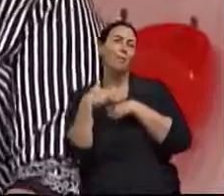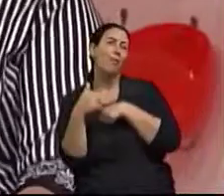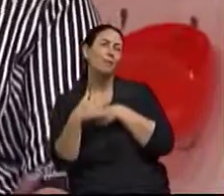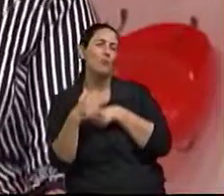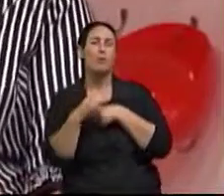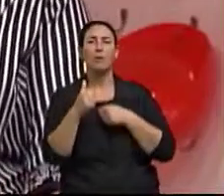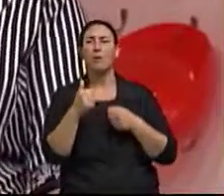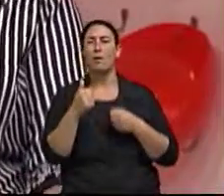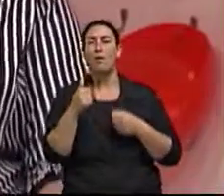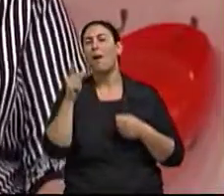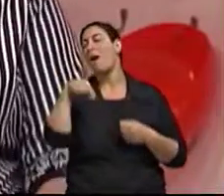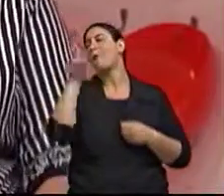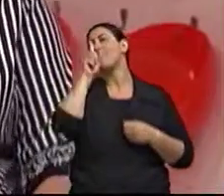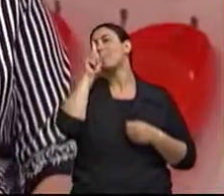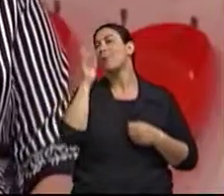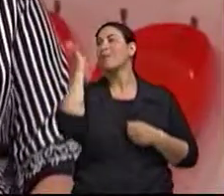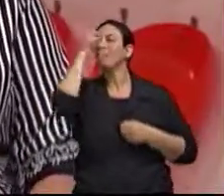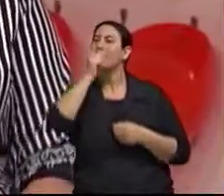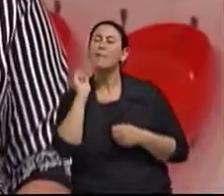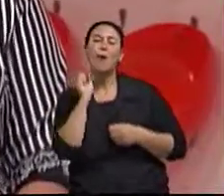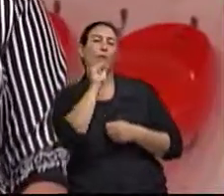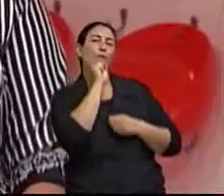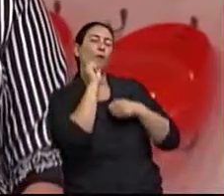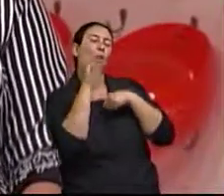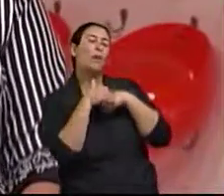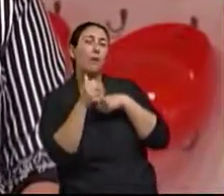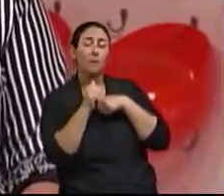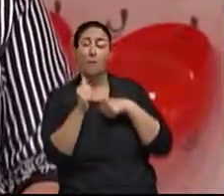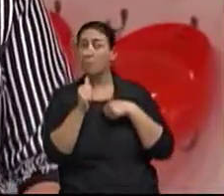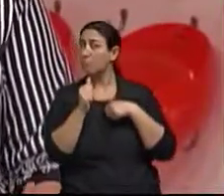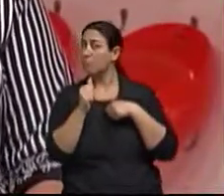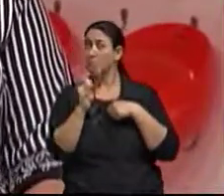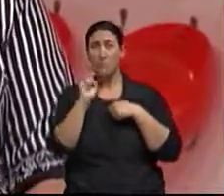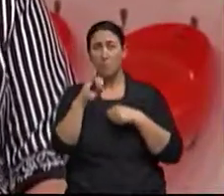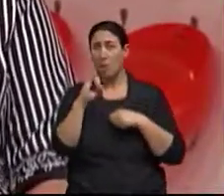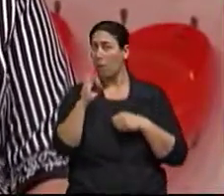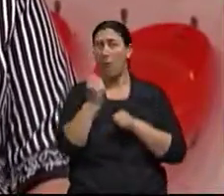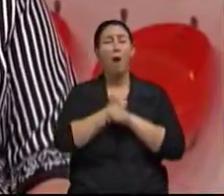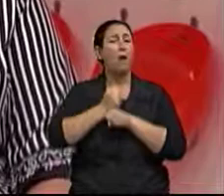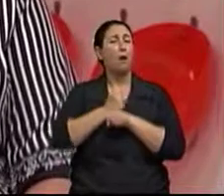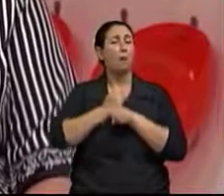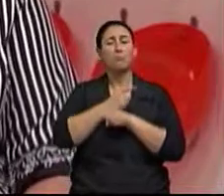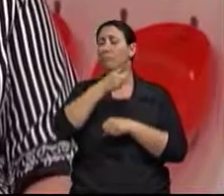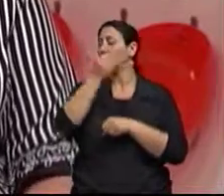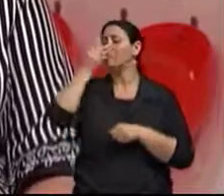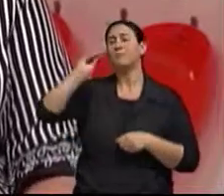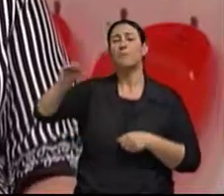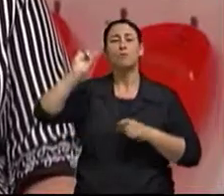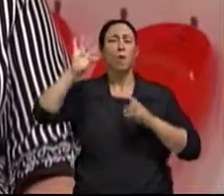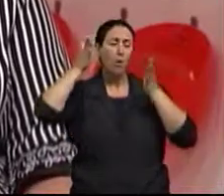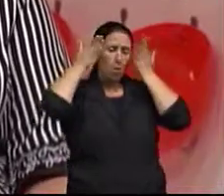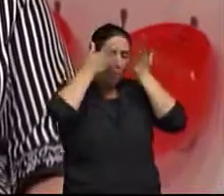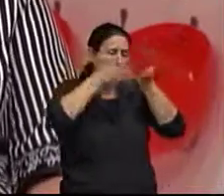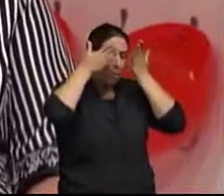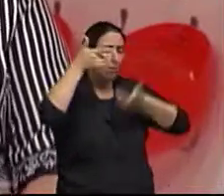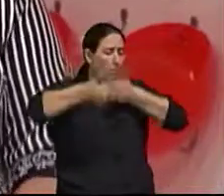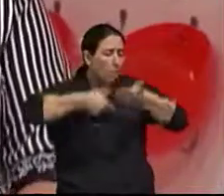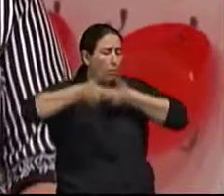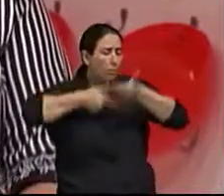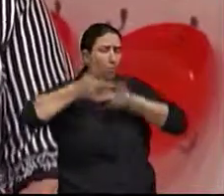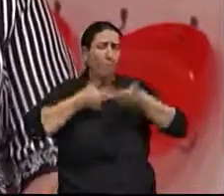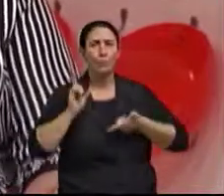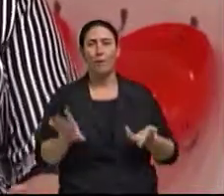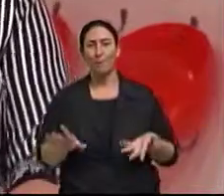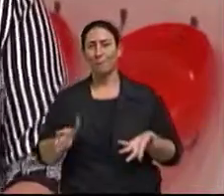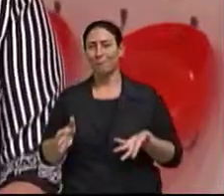maravilhoso, a mamãe linda, a vovó querida, se durante a vida inteira ela não se preocupou com os netos, não teve nenhum tipo de relação e